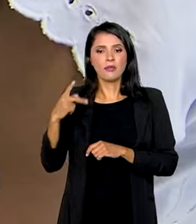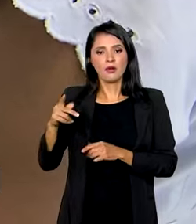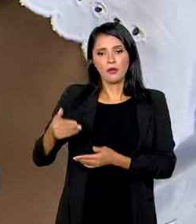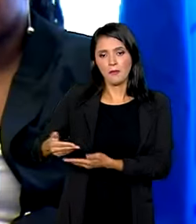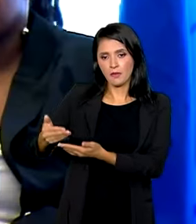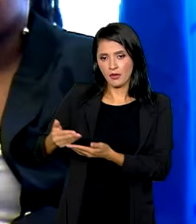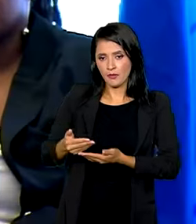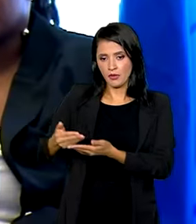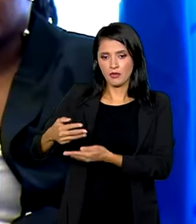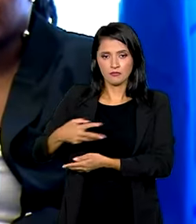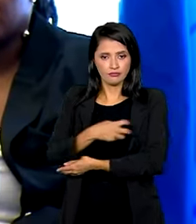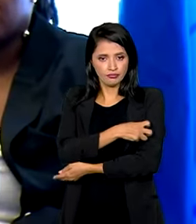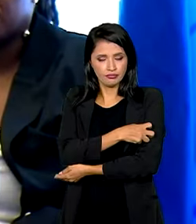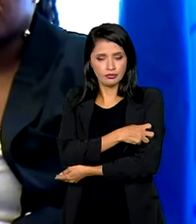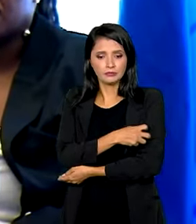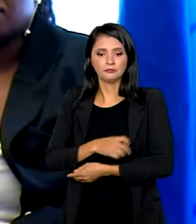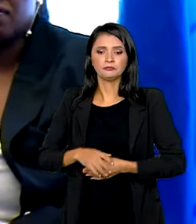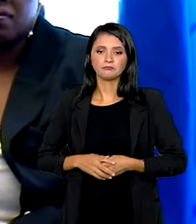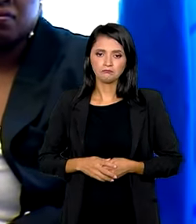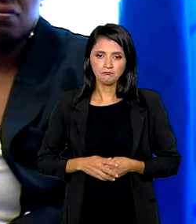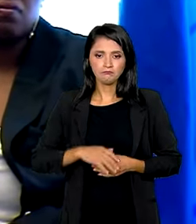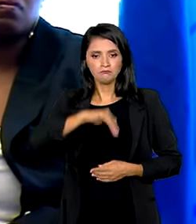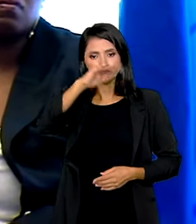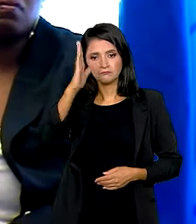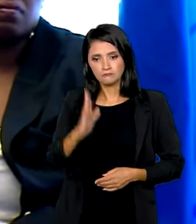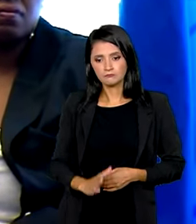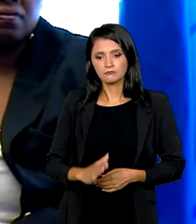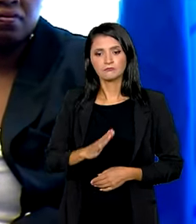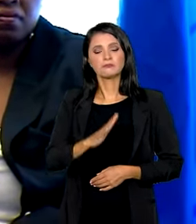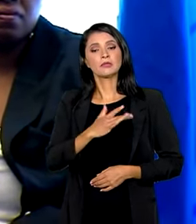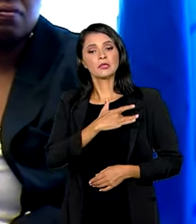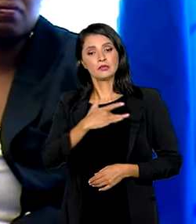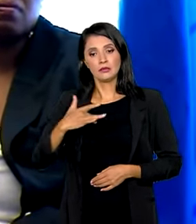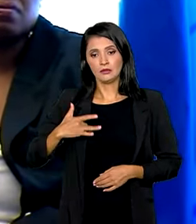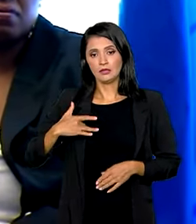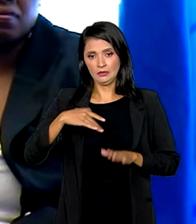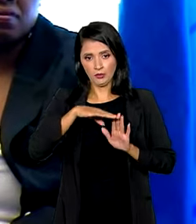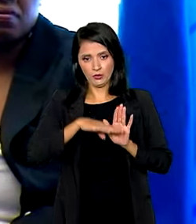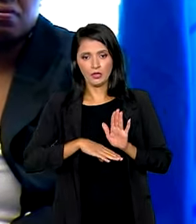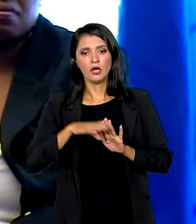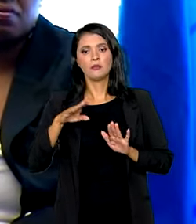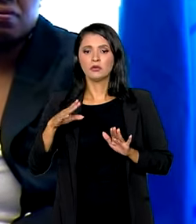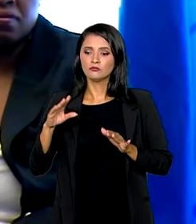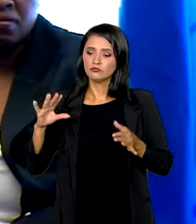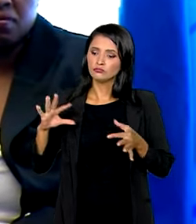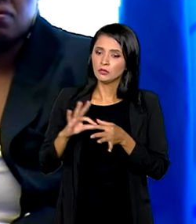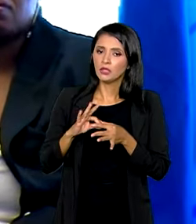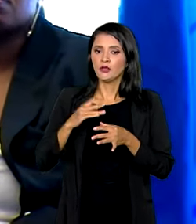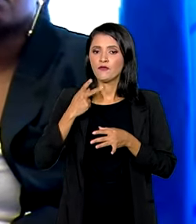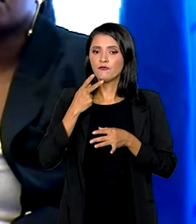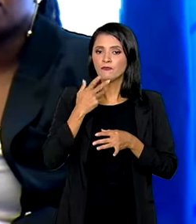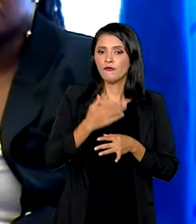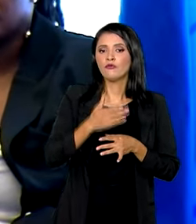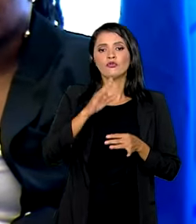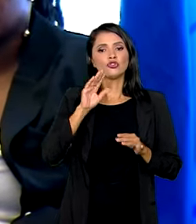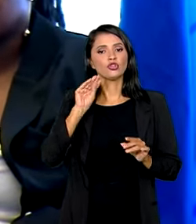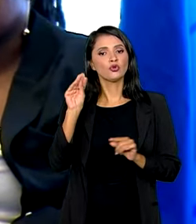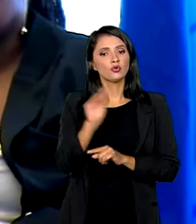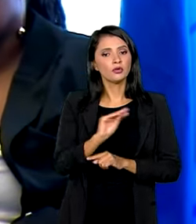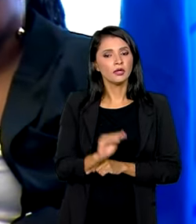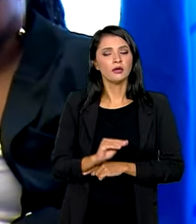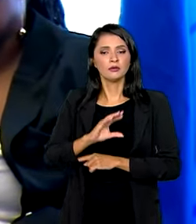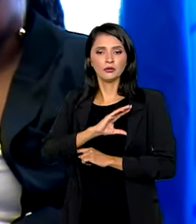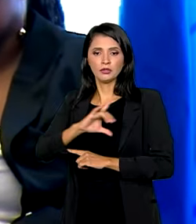-nascidos. O programa Brasil Saudável Unir para Cuidar será coordenado e acompanhado